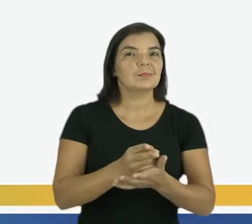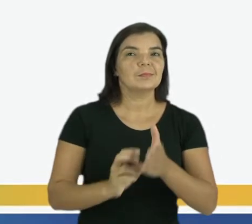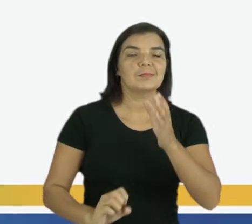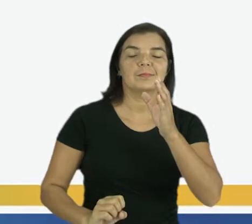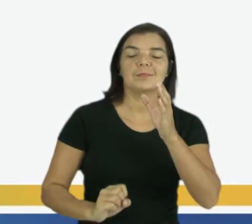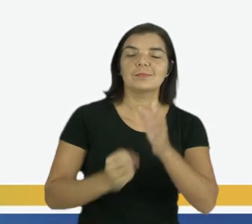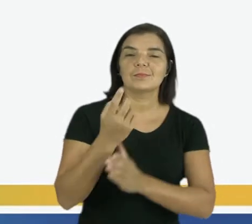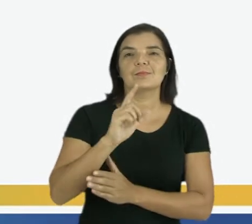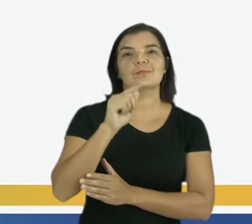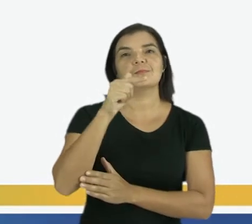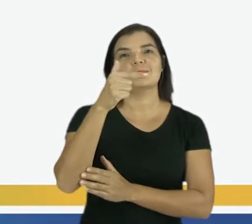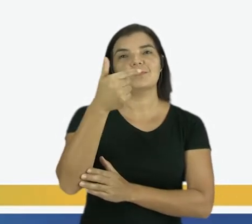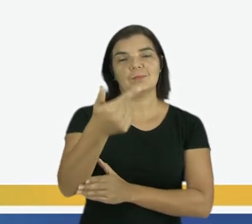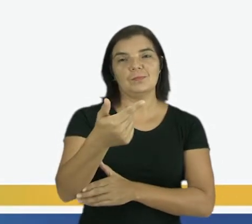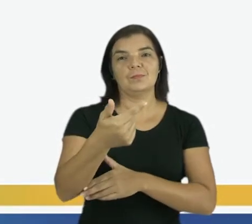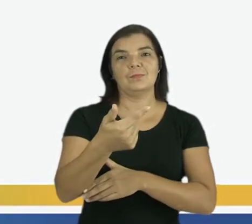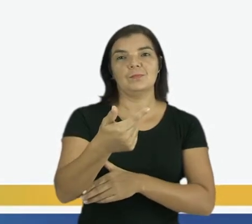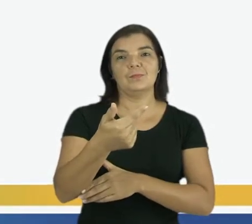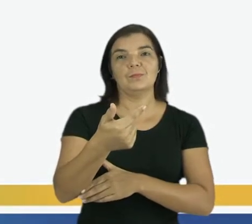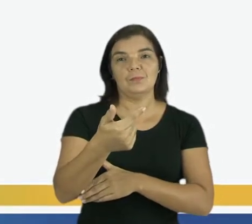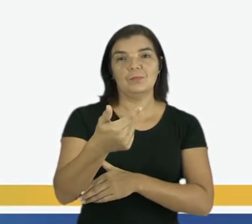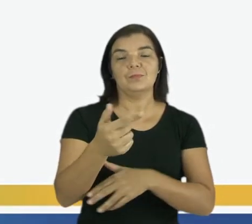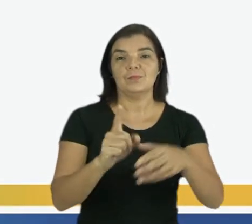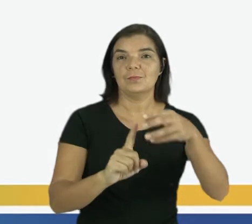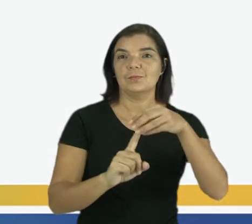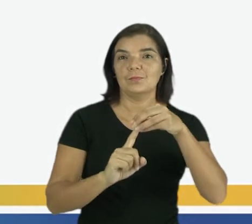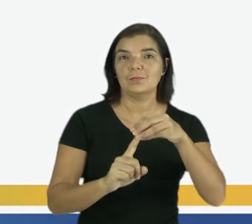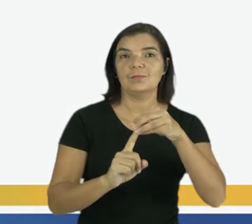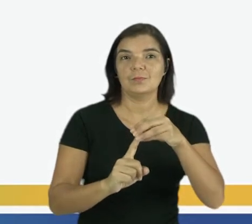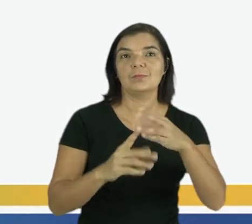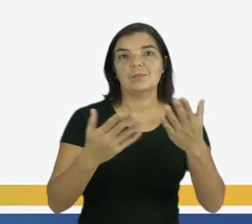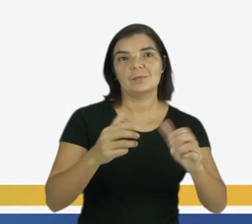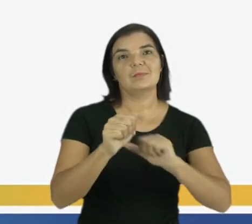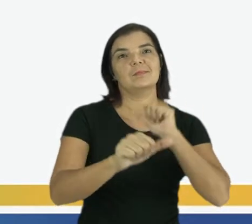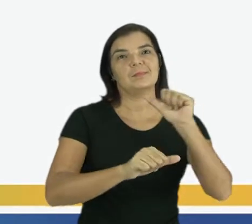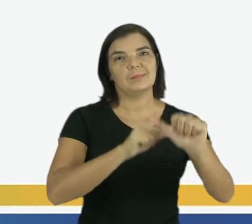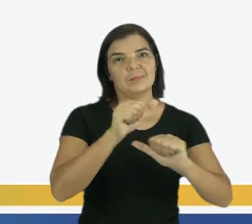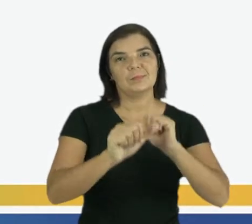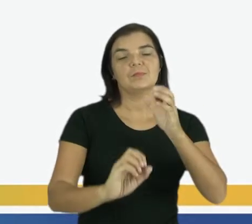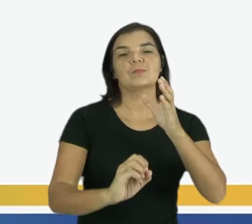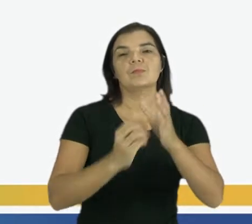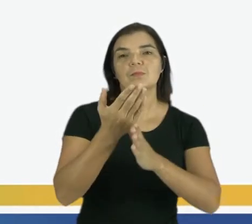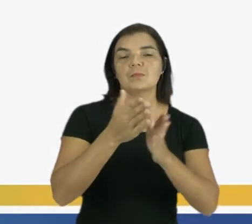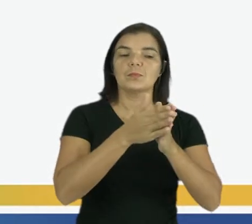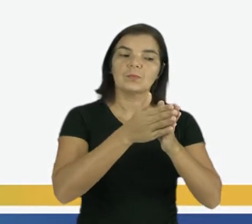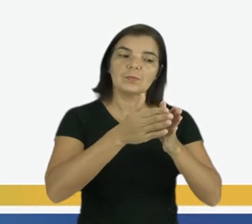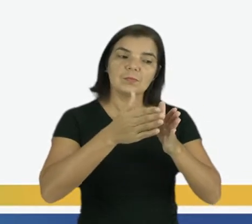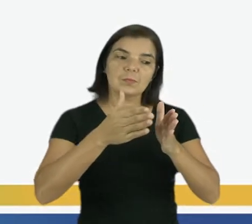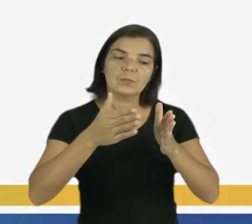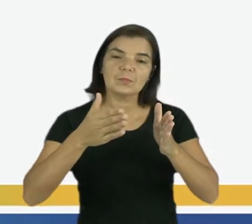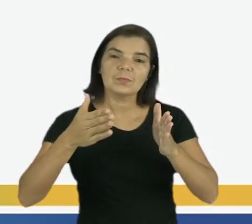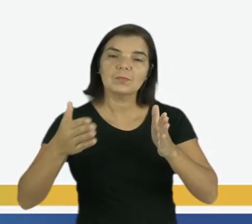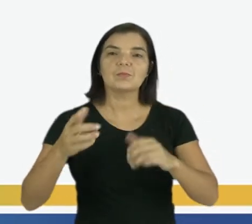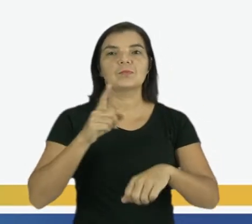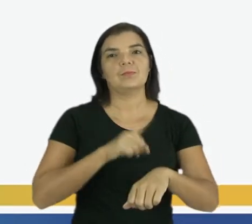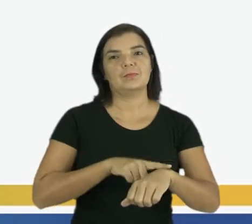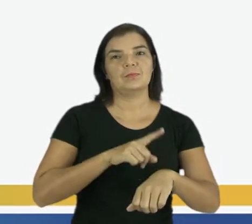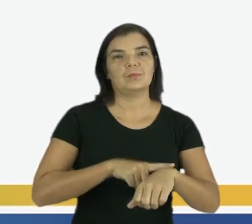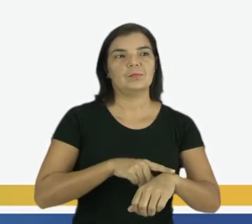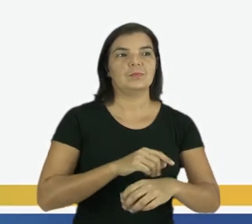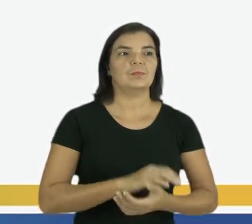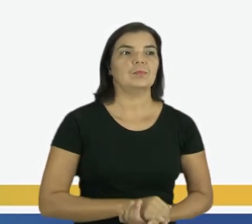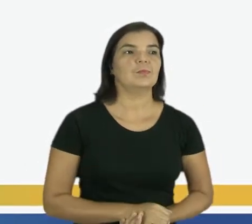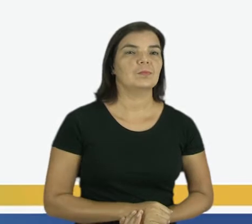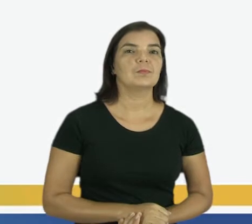e sempre surgem com outras funções. Essas transformações ocorreram ao longo do